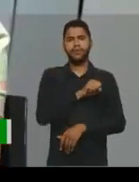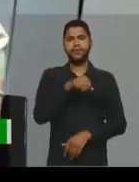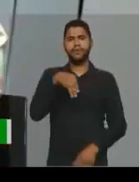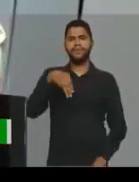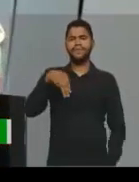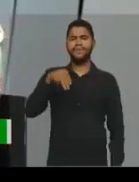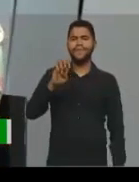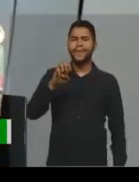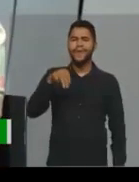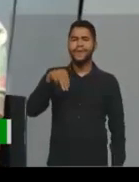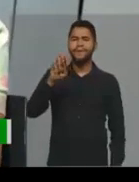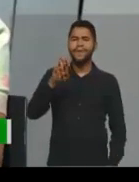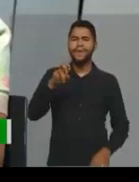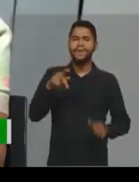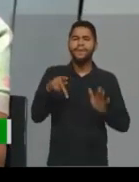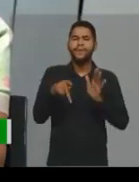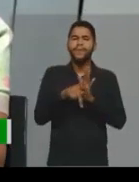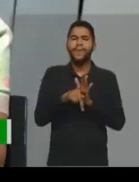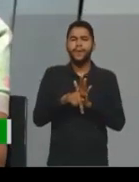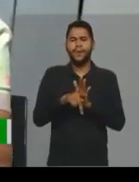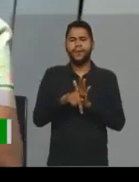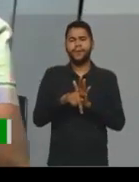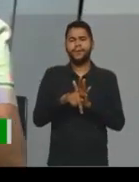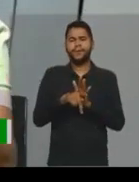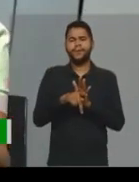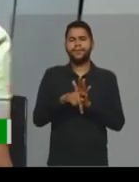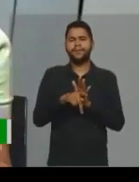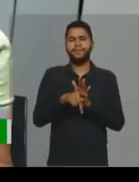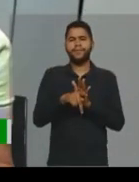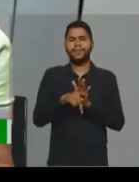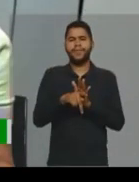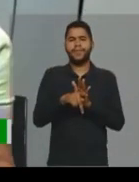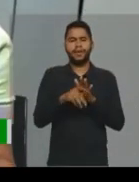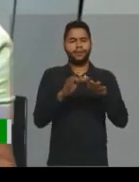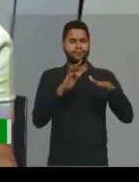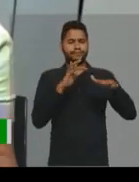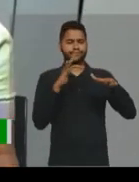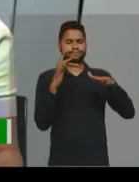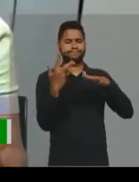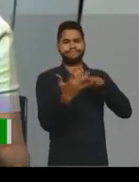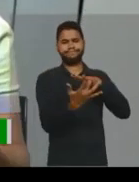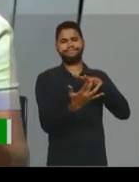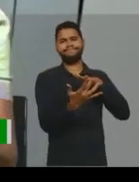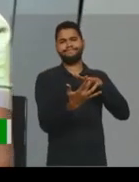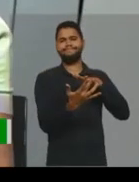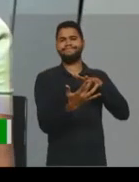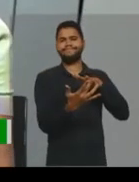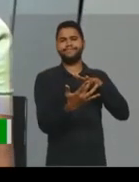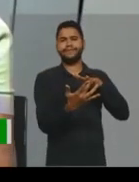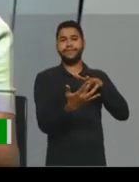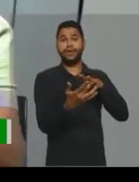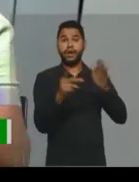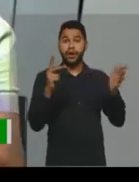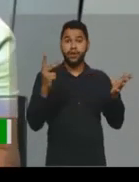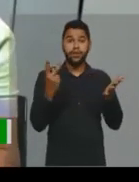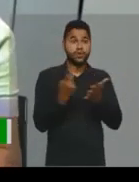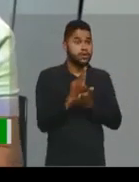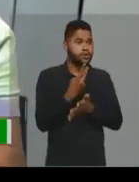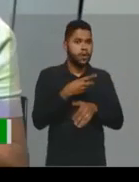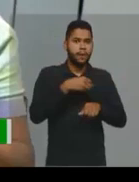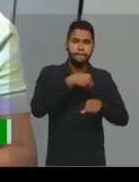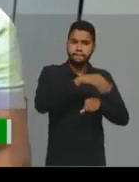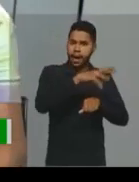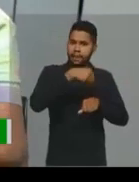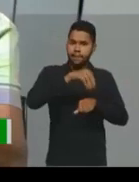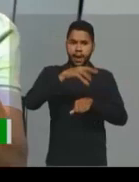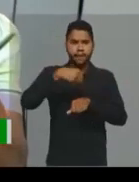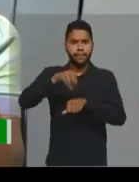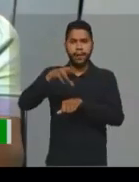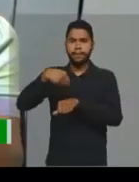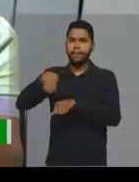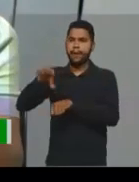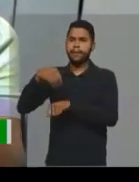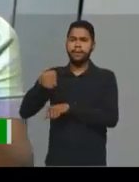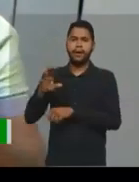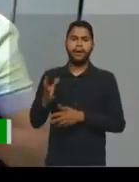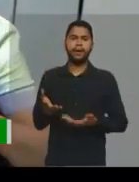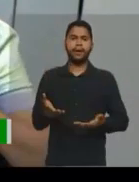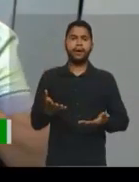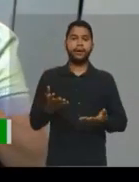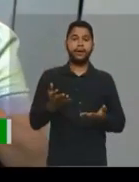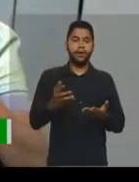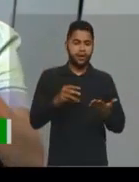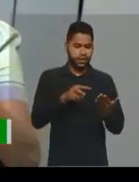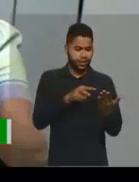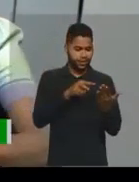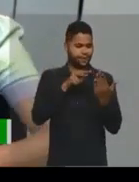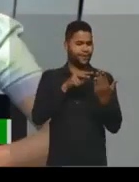meme, ele é próprio das redes sociais. Então, aconteceu, virou meme. Chegou para